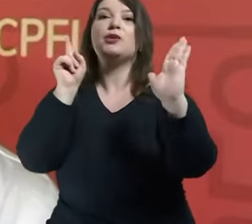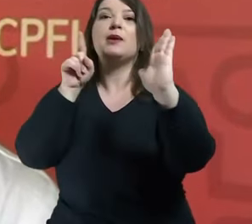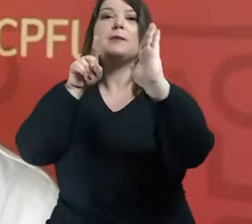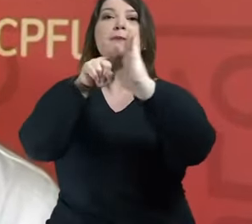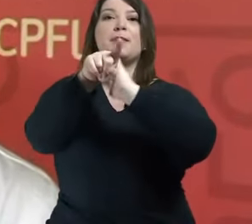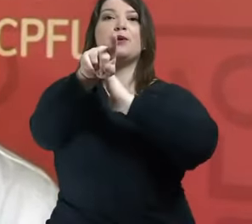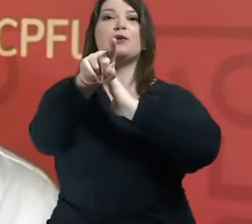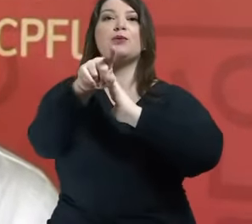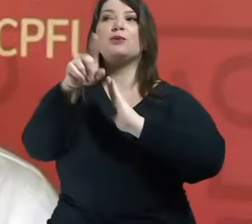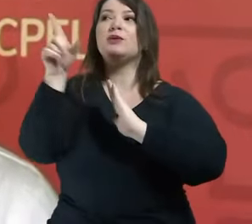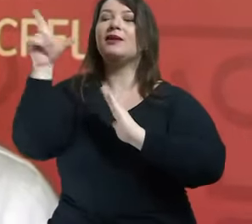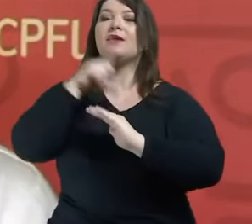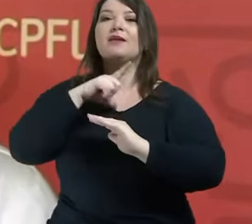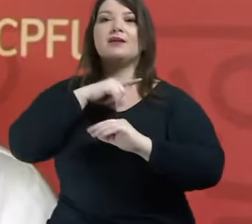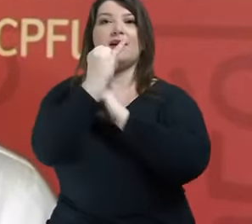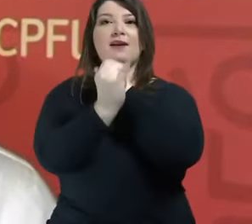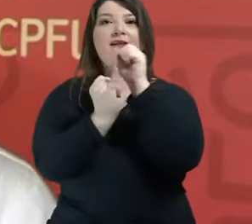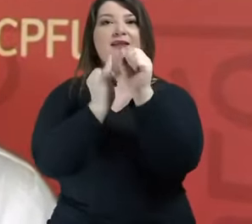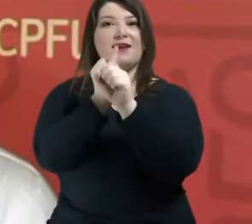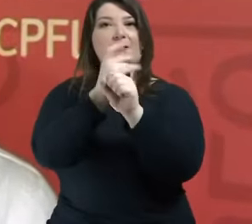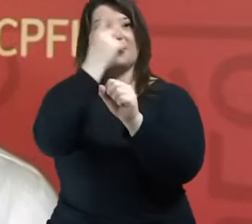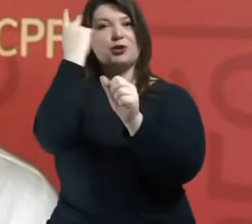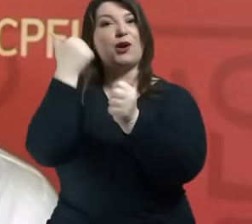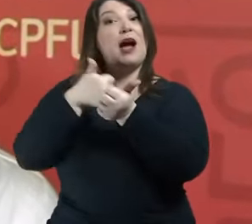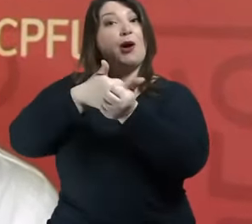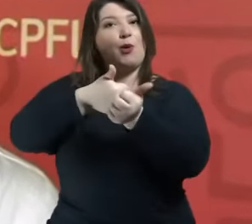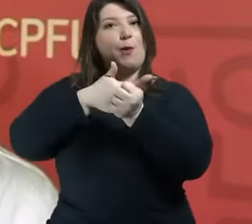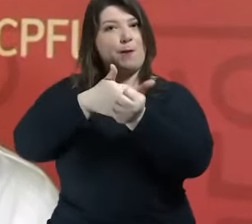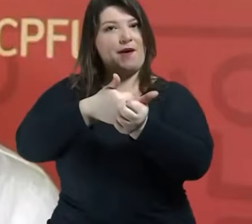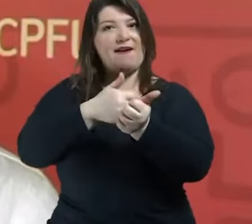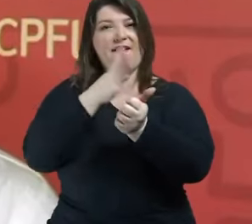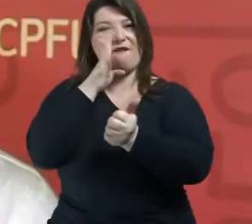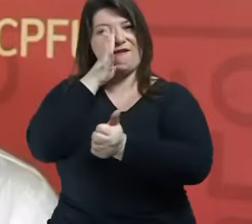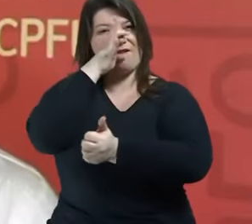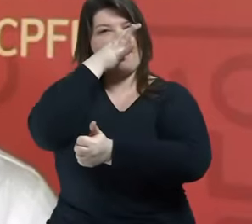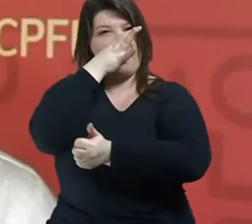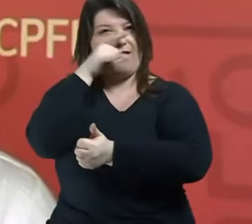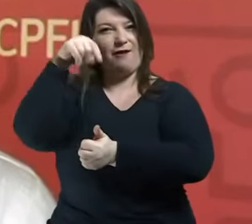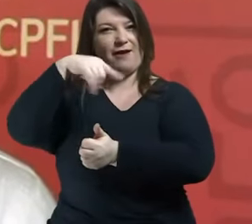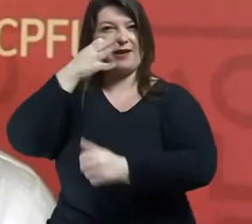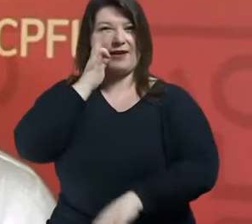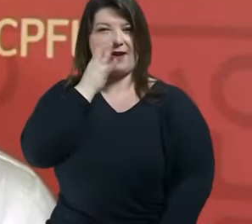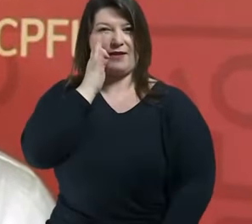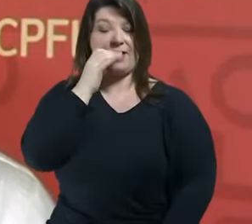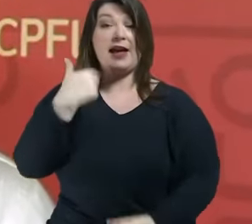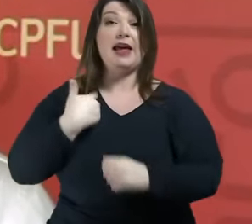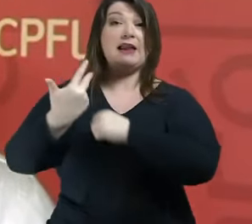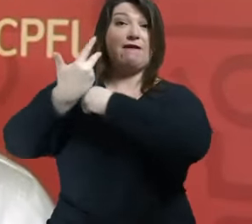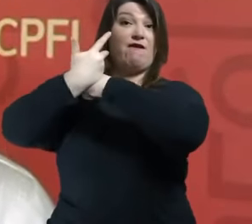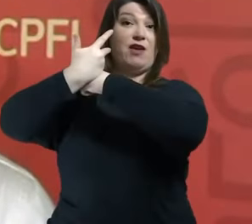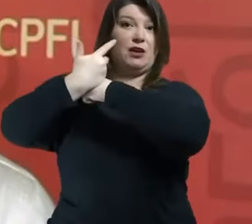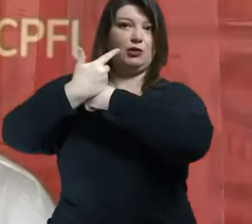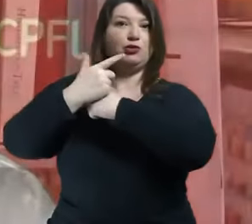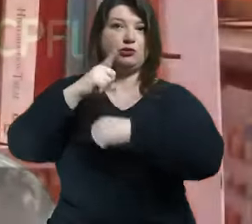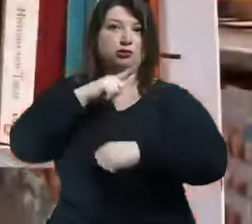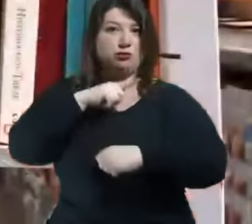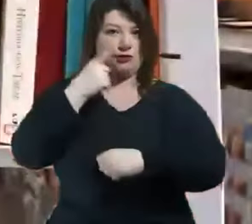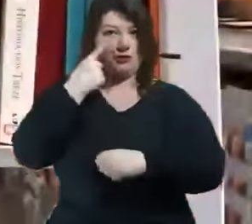acompanha há muito tempo já um bem fiel do café filosófico que gravou um vídeo para você com uma pergunta vamos a ela